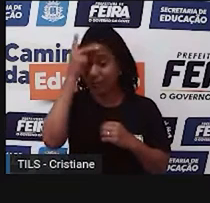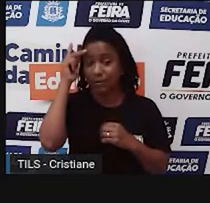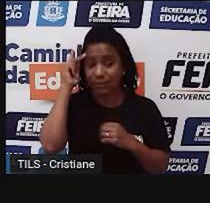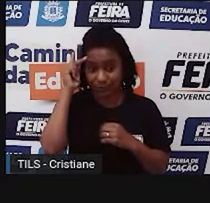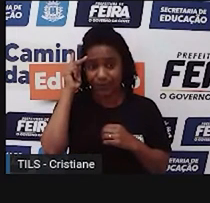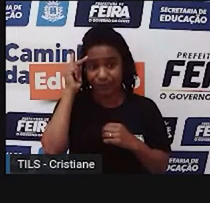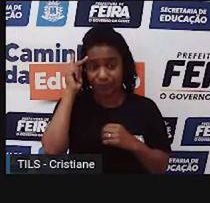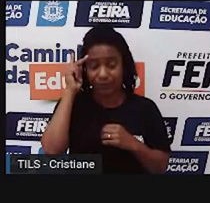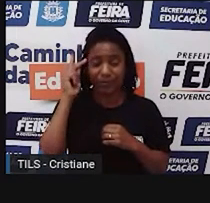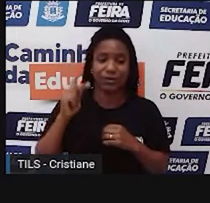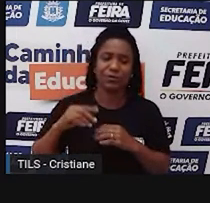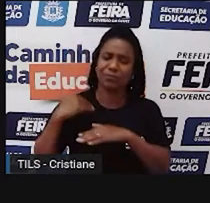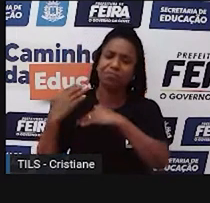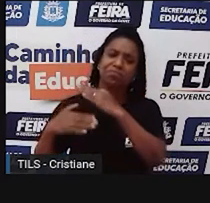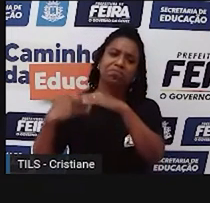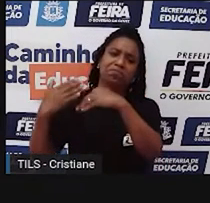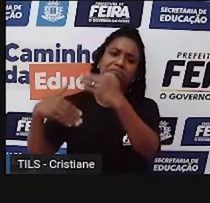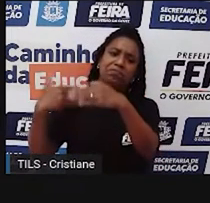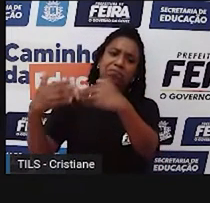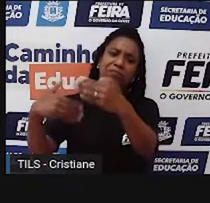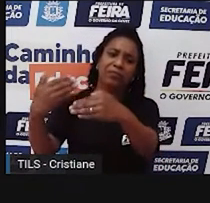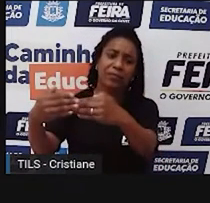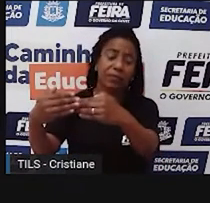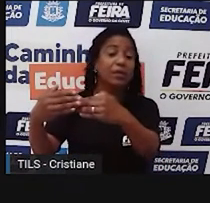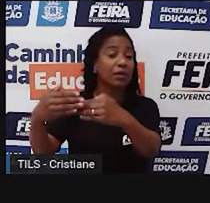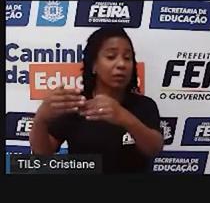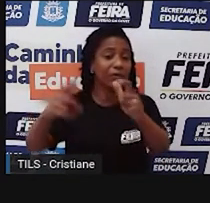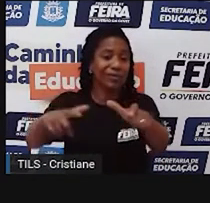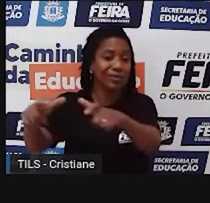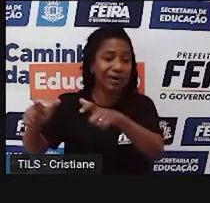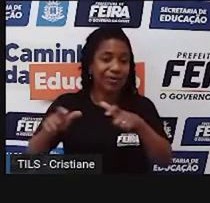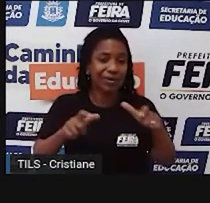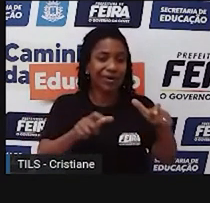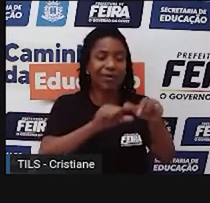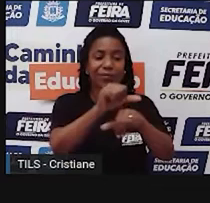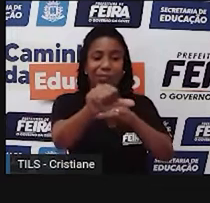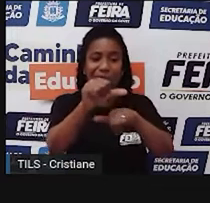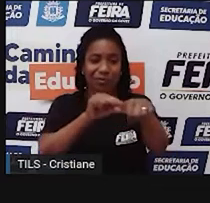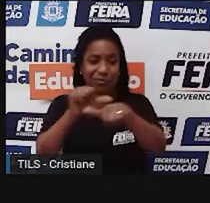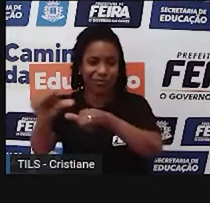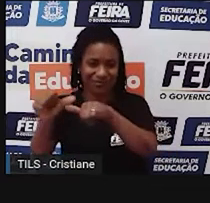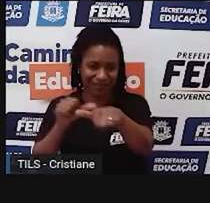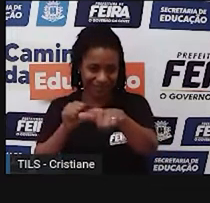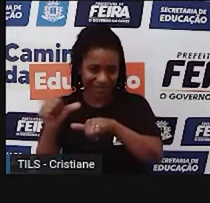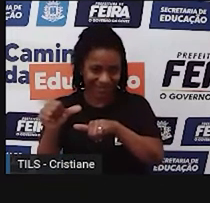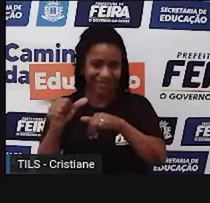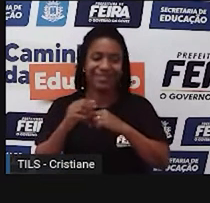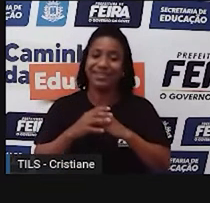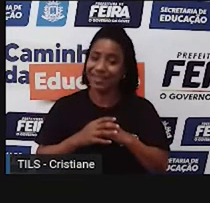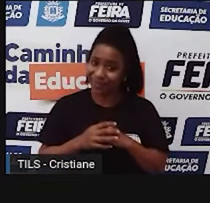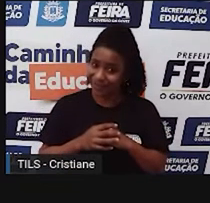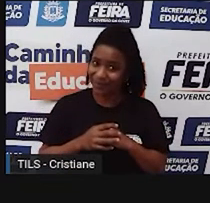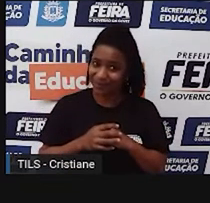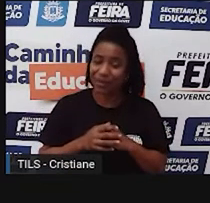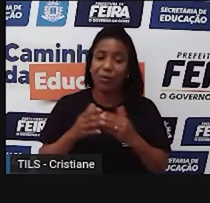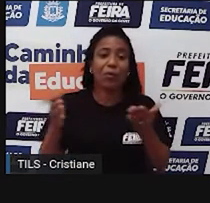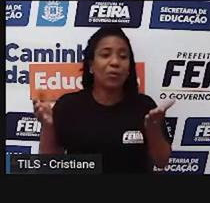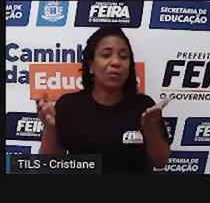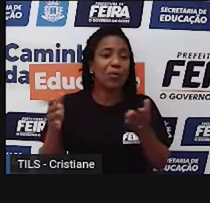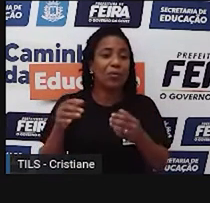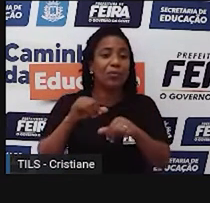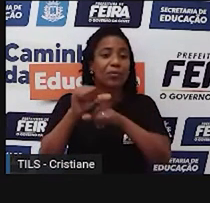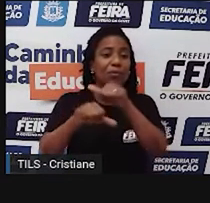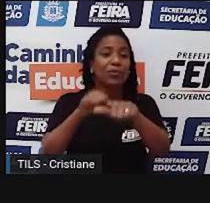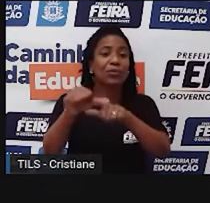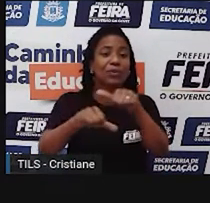uma coisa que fez parte da história do... Fez não, faz parte da história do homem e que modificou muito, foi a